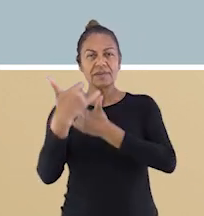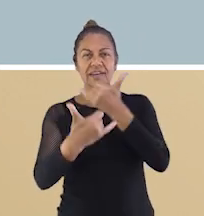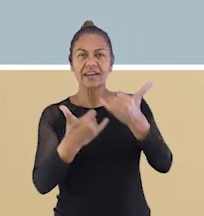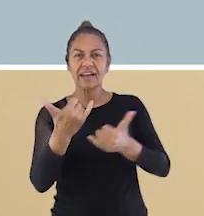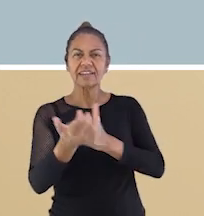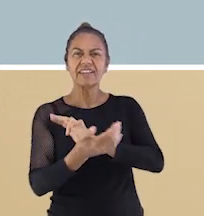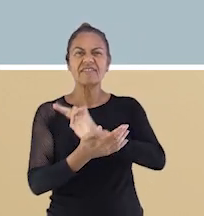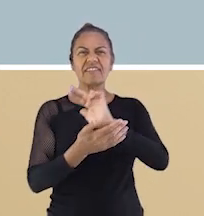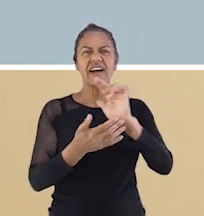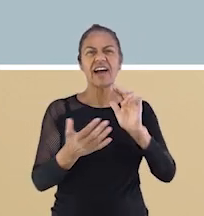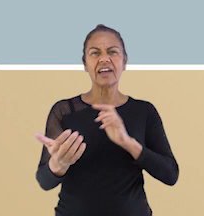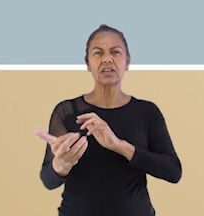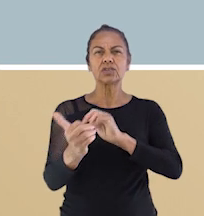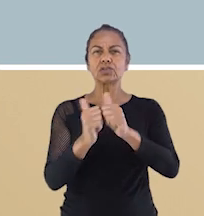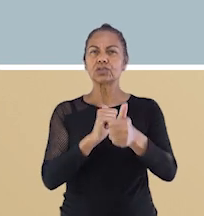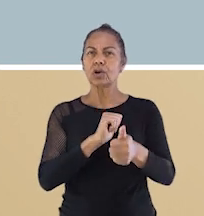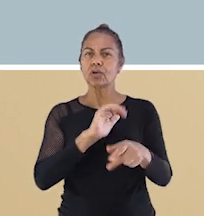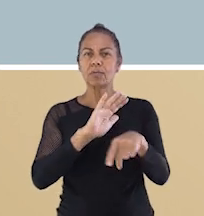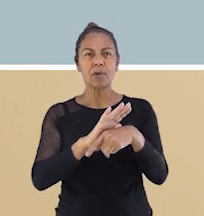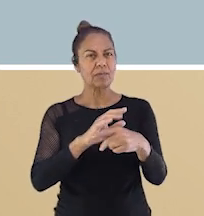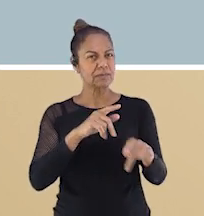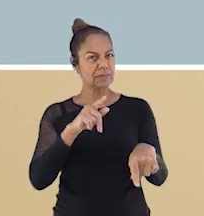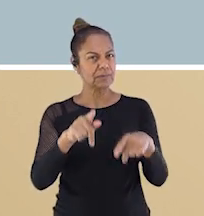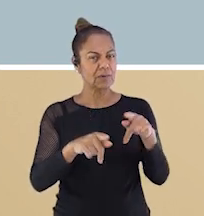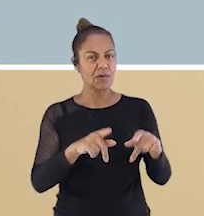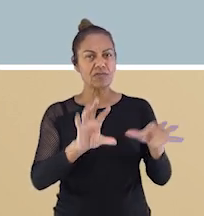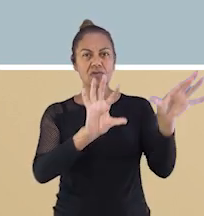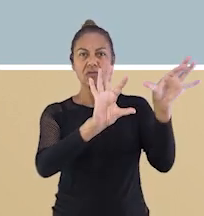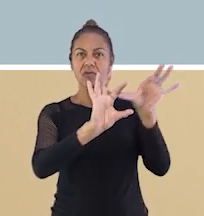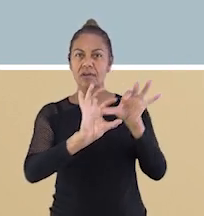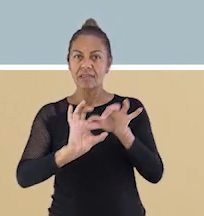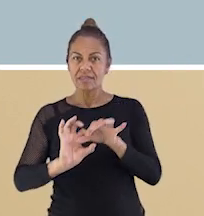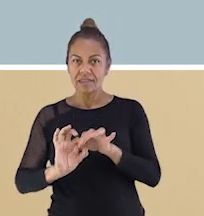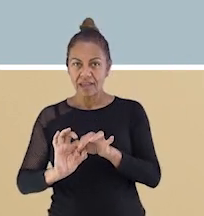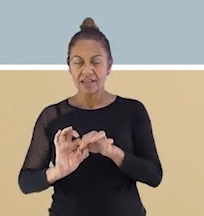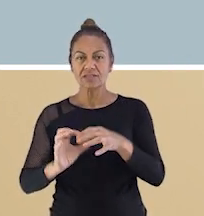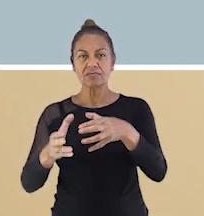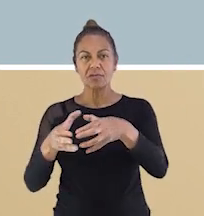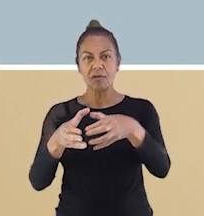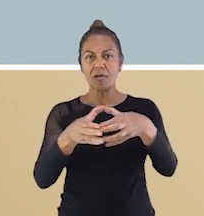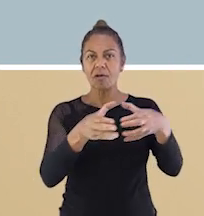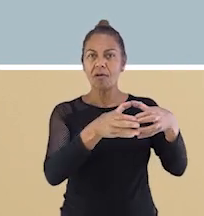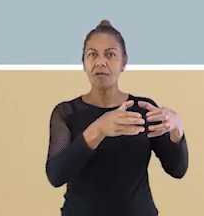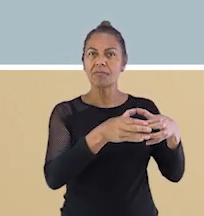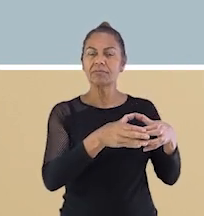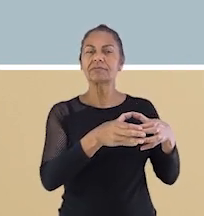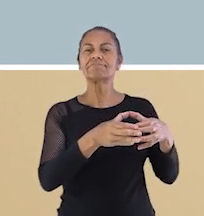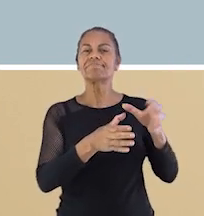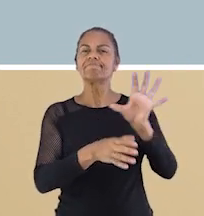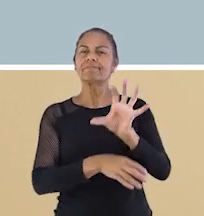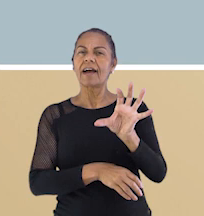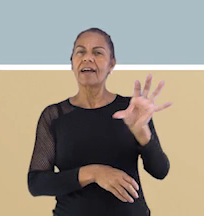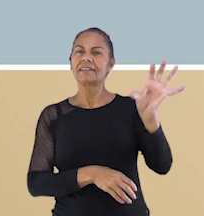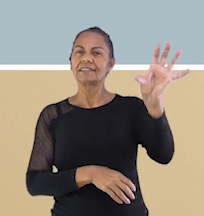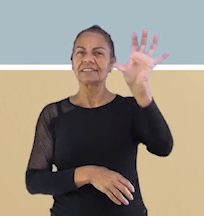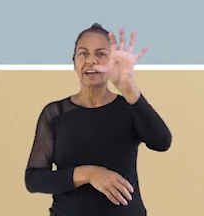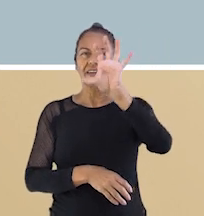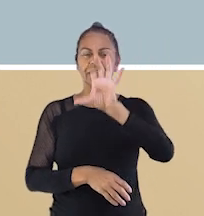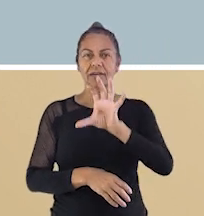e jogos populares no contexto comunitário e regional, com base no